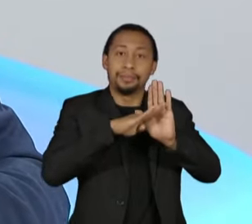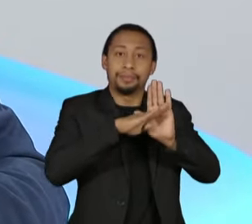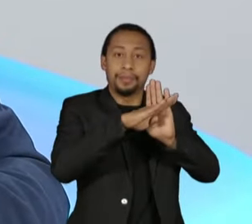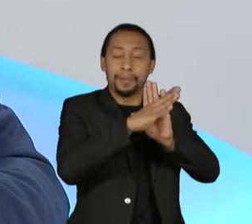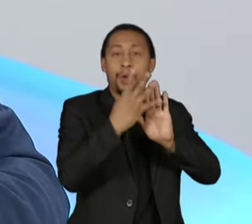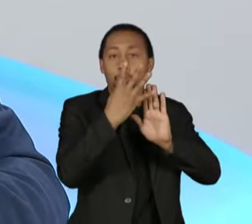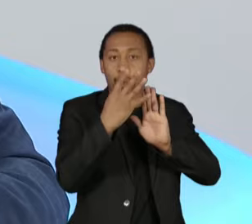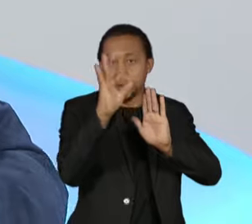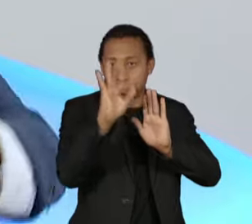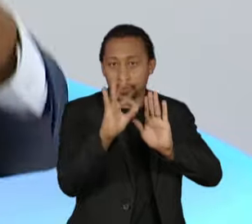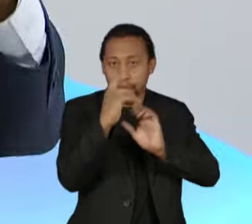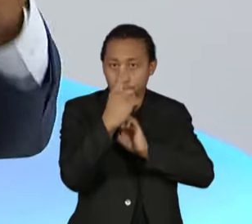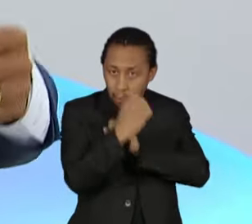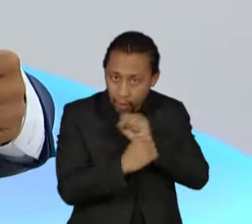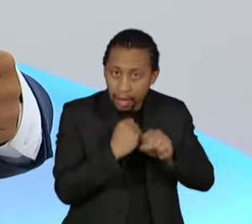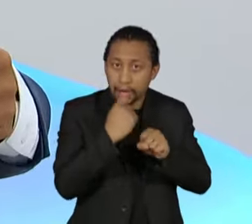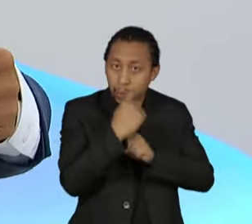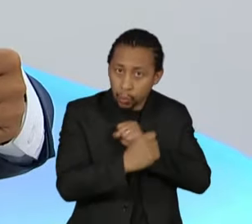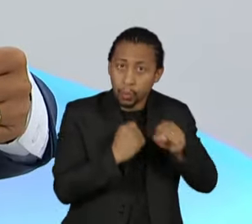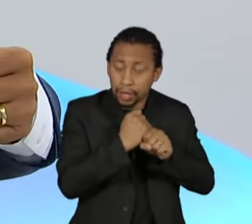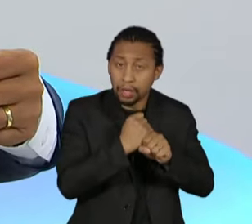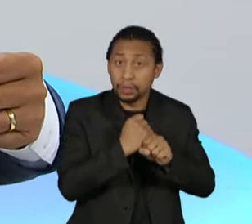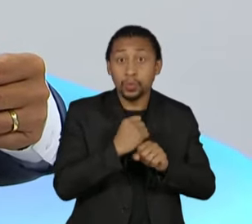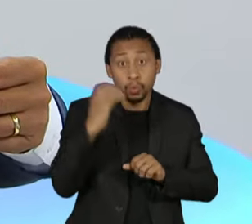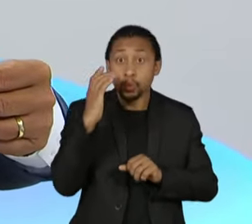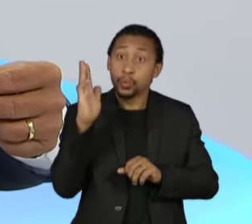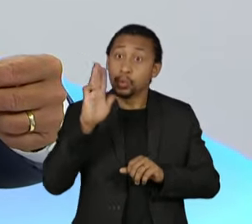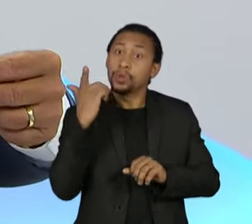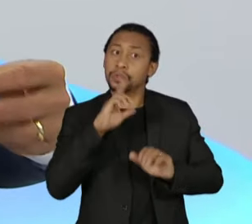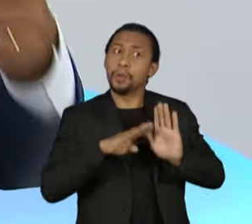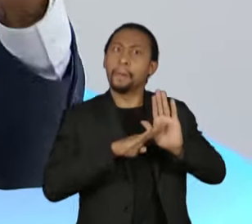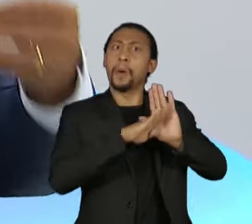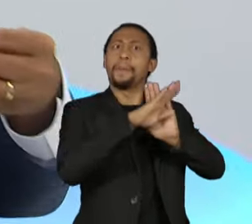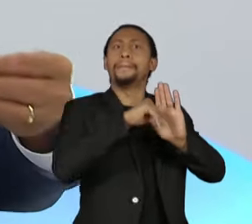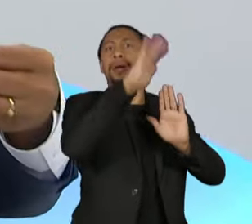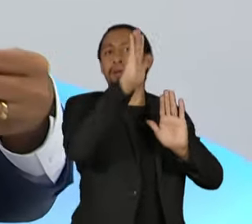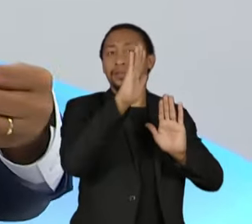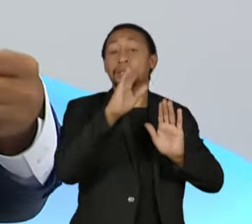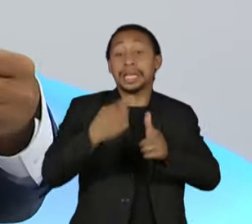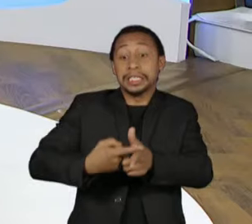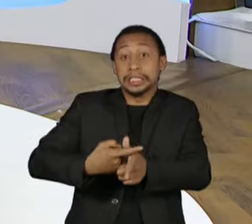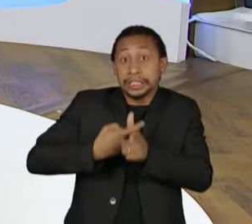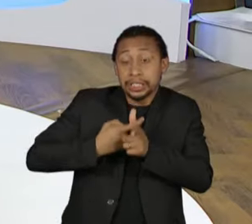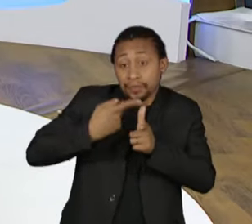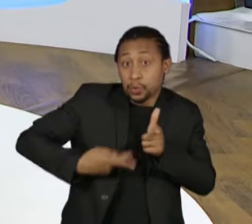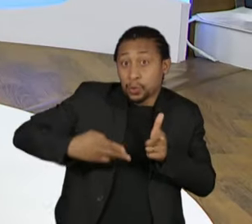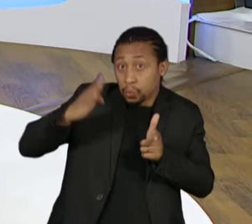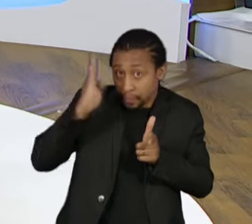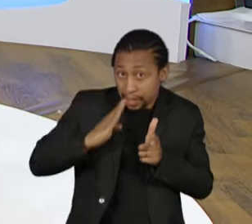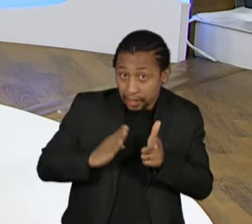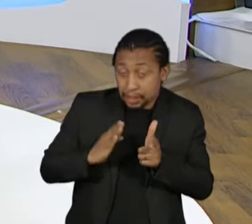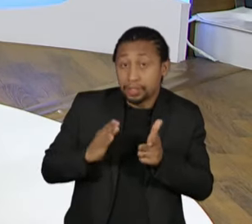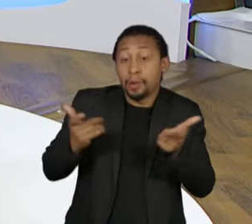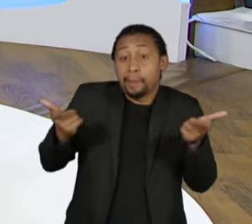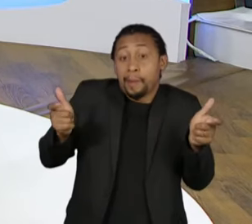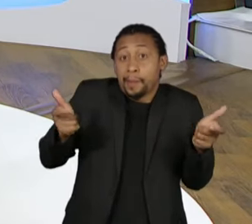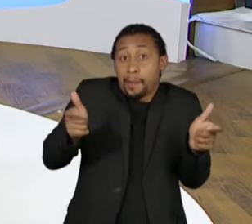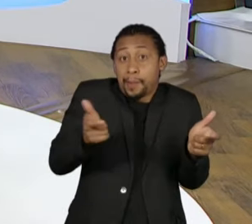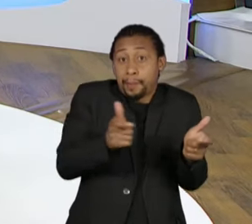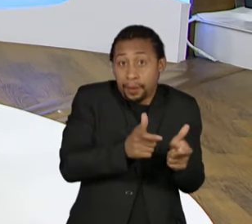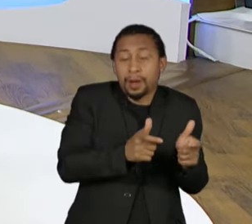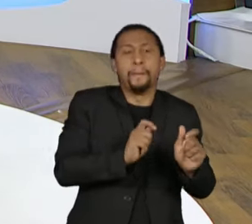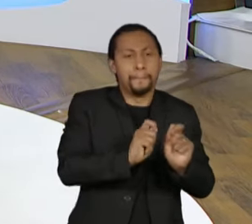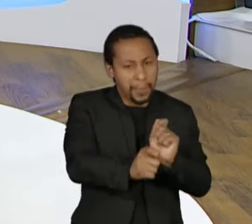crescimento, até um pouco mais. O menor endividamento desse país, o menor endividamento desse país, pagou a